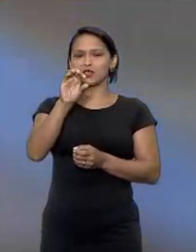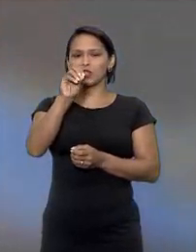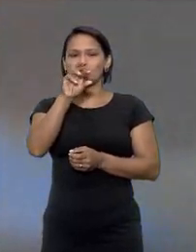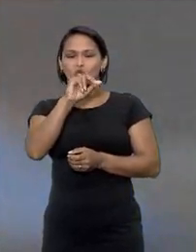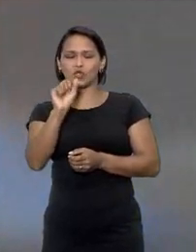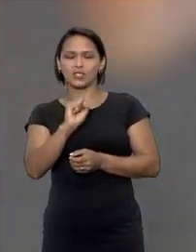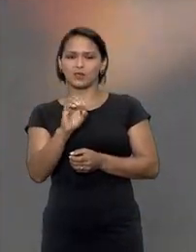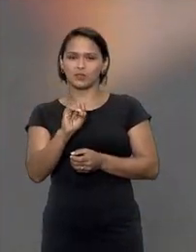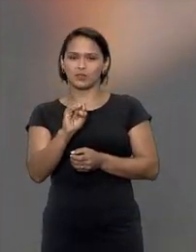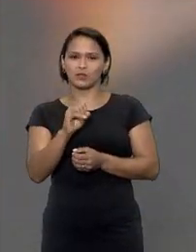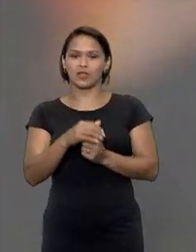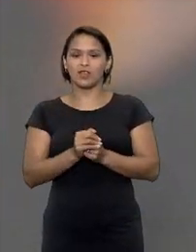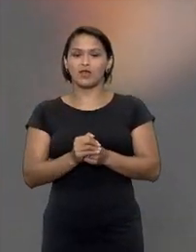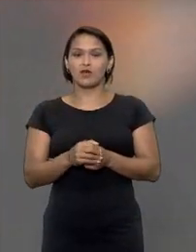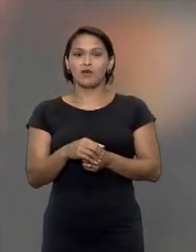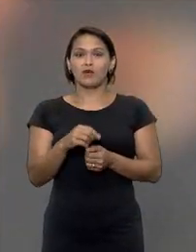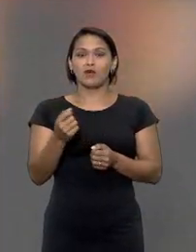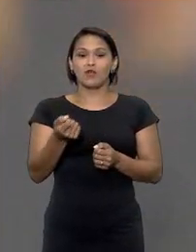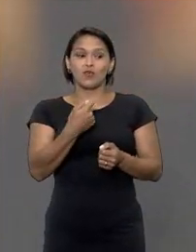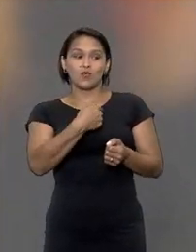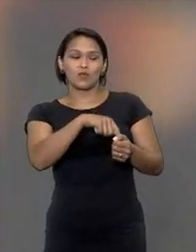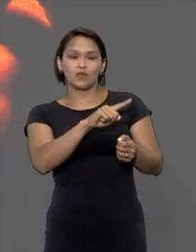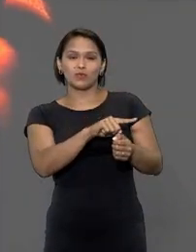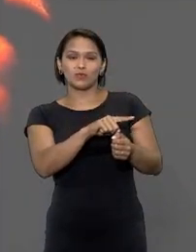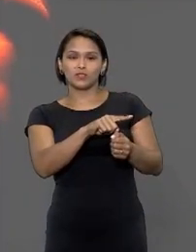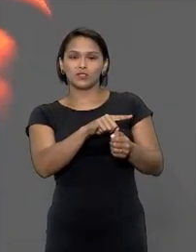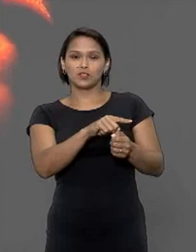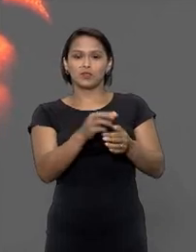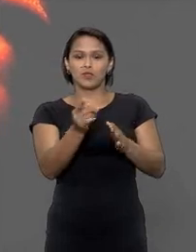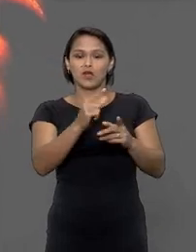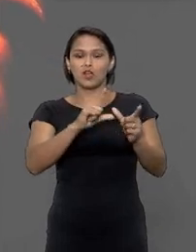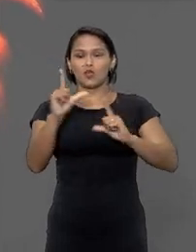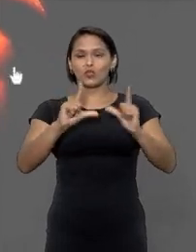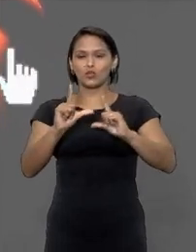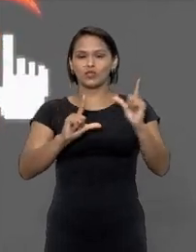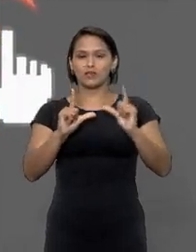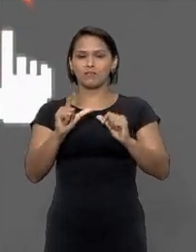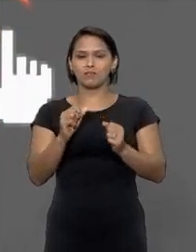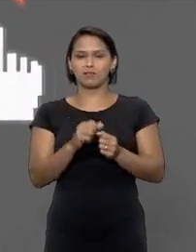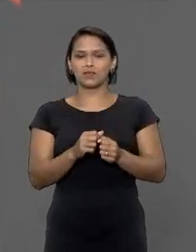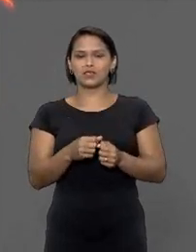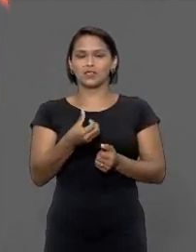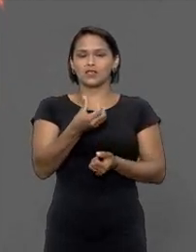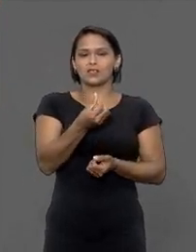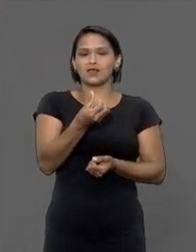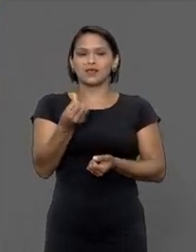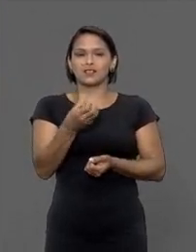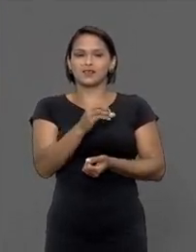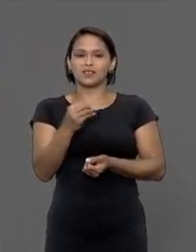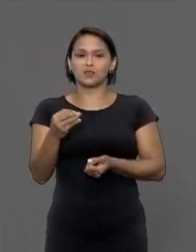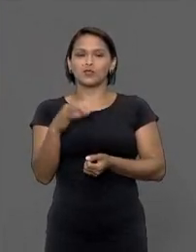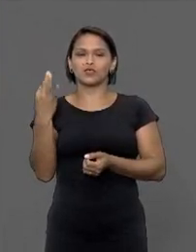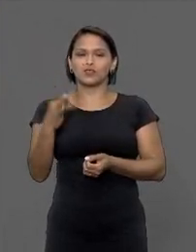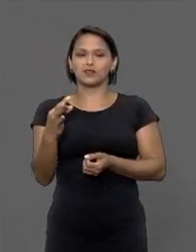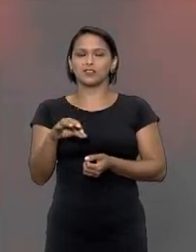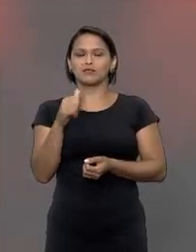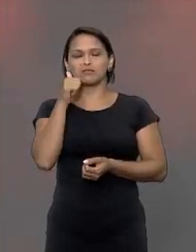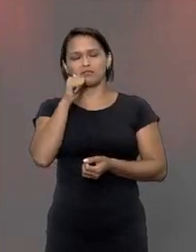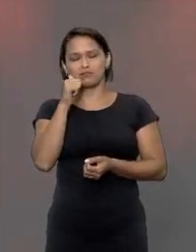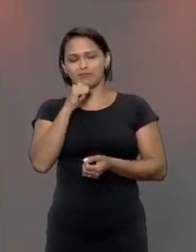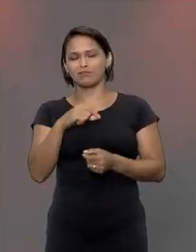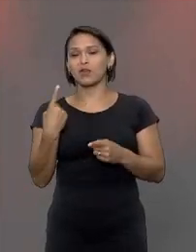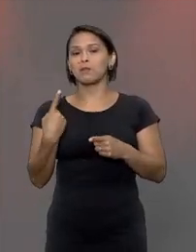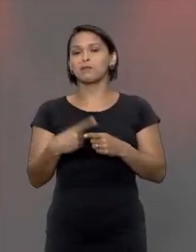agressor usa imagens íntimas para chantagear a vítima. Nesses casos, 66% das vítimas são mulheres